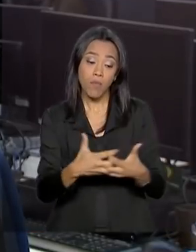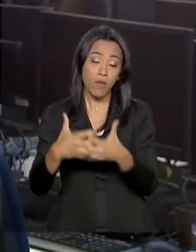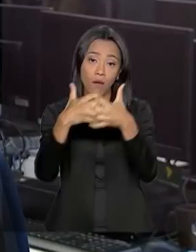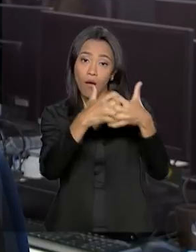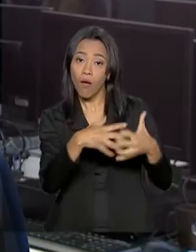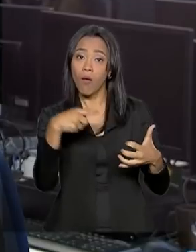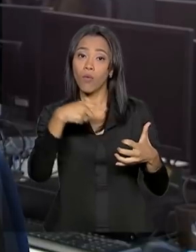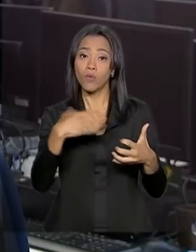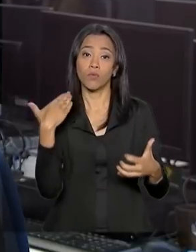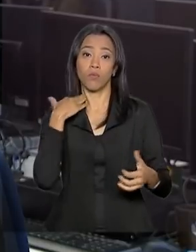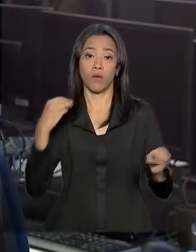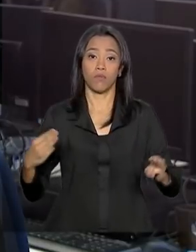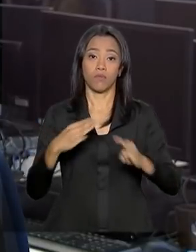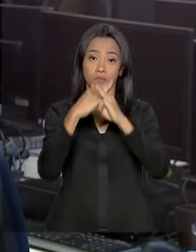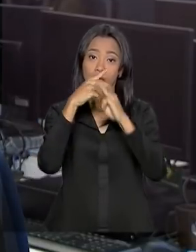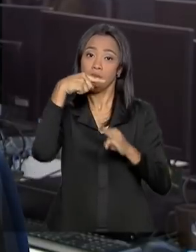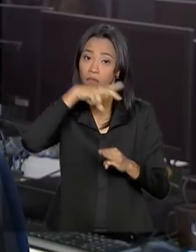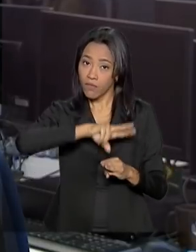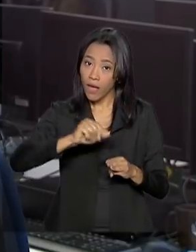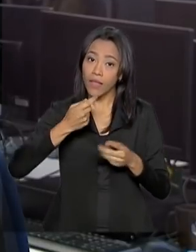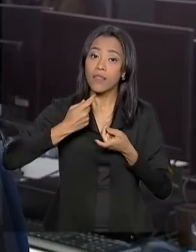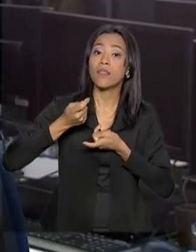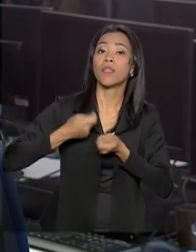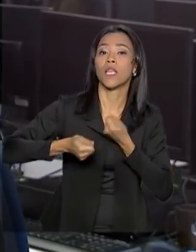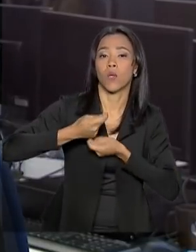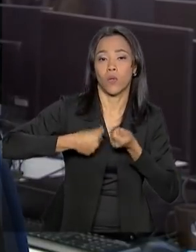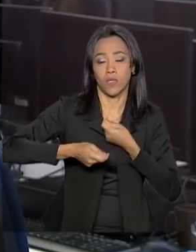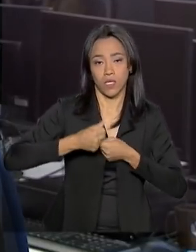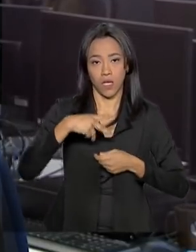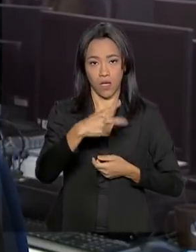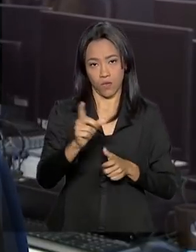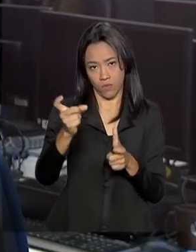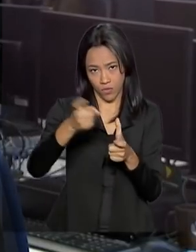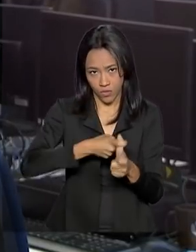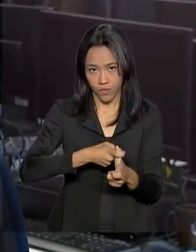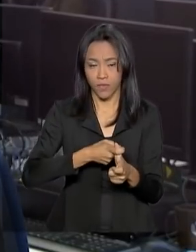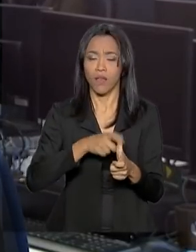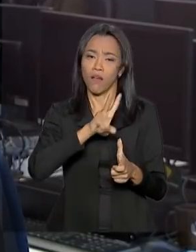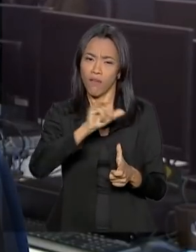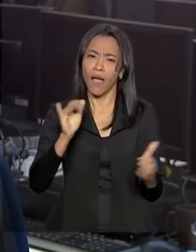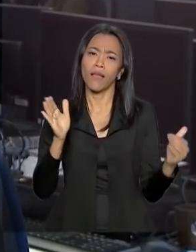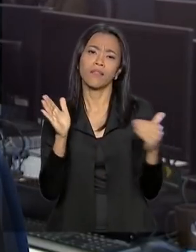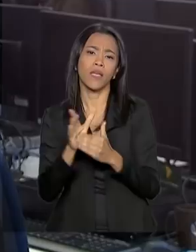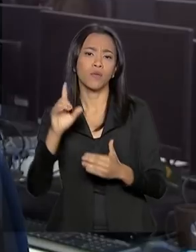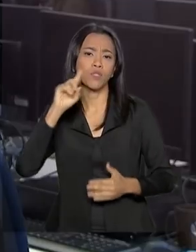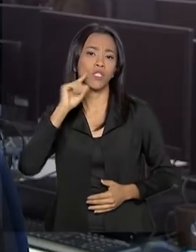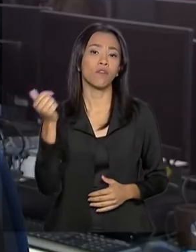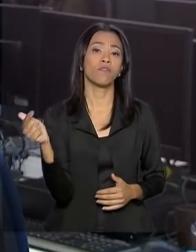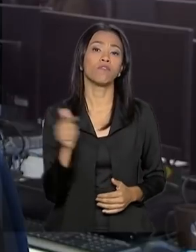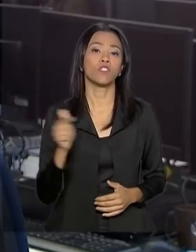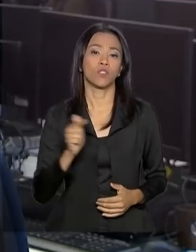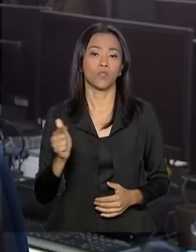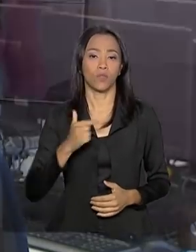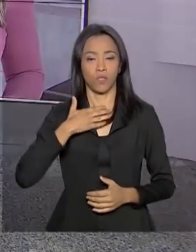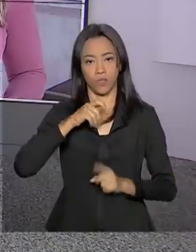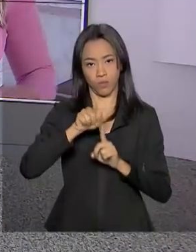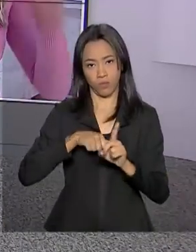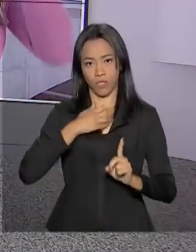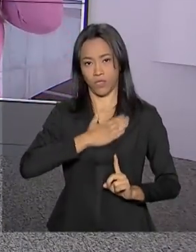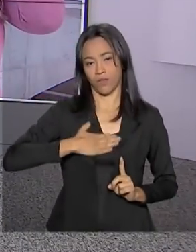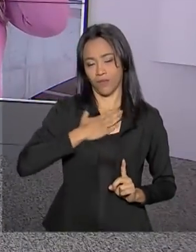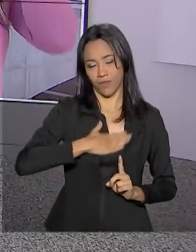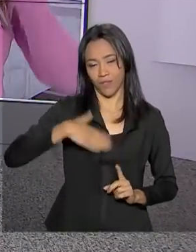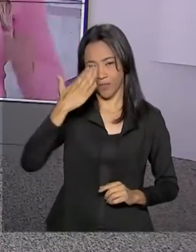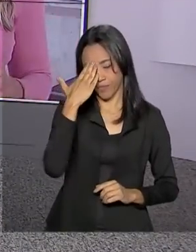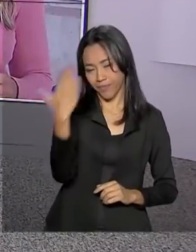móveis para pagamento de dívidas com descontos. A campanha vai até o dia 22 de agosto. Carla. Obrigada,